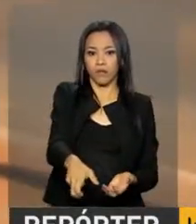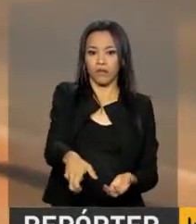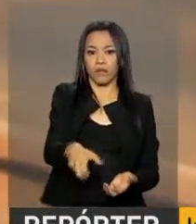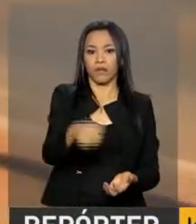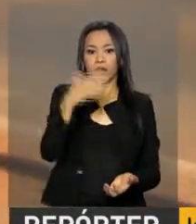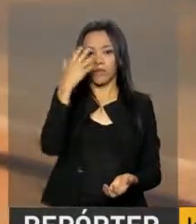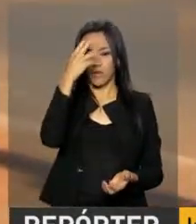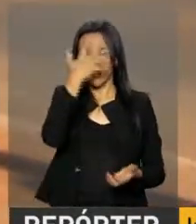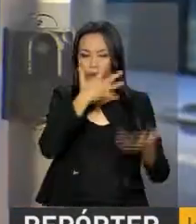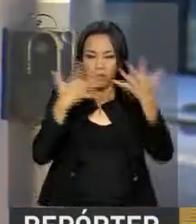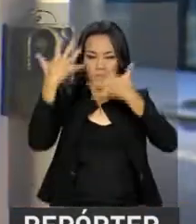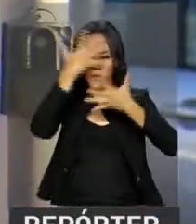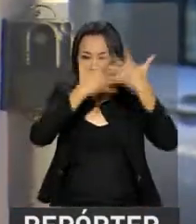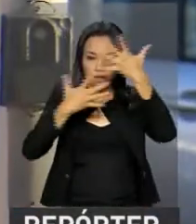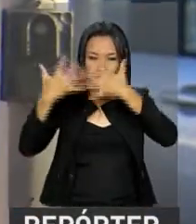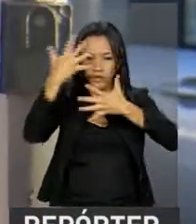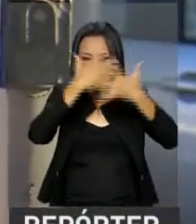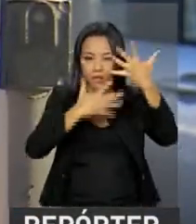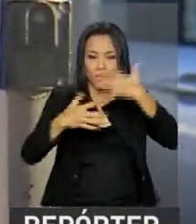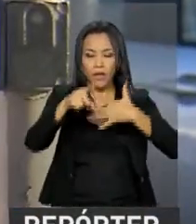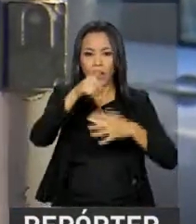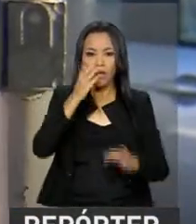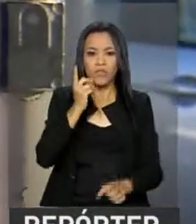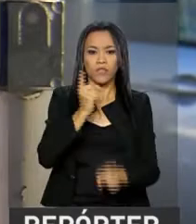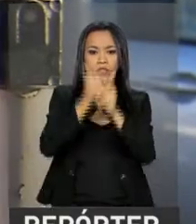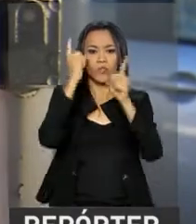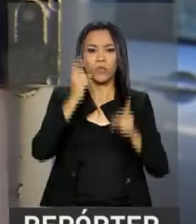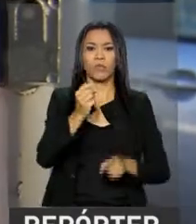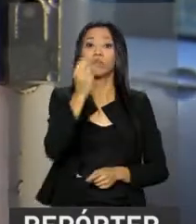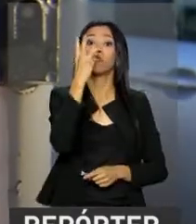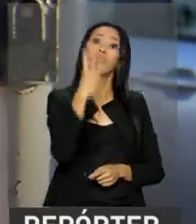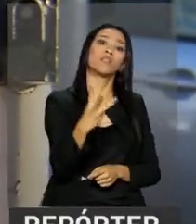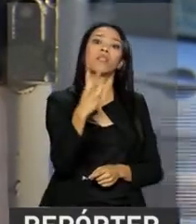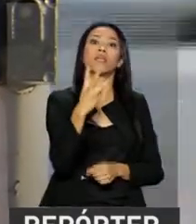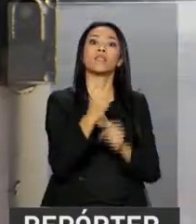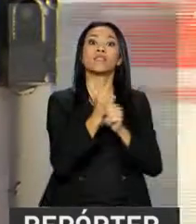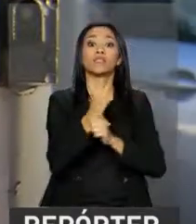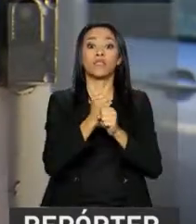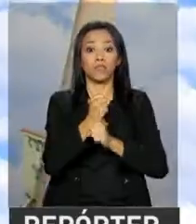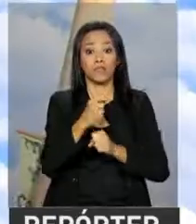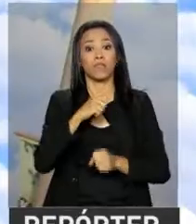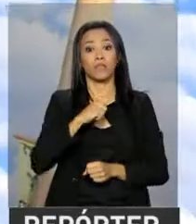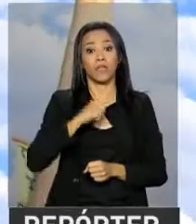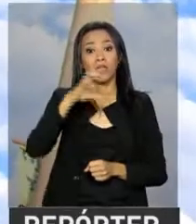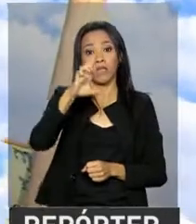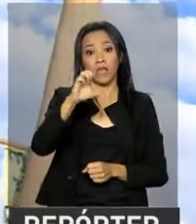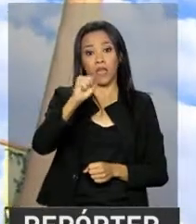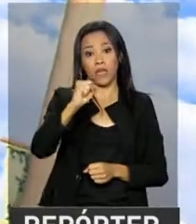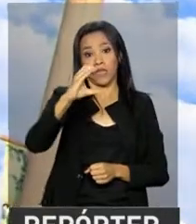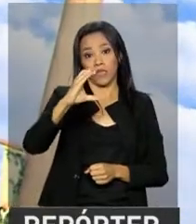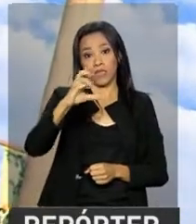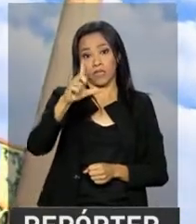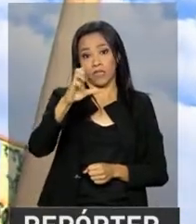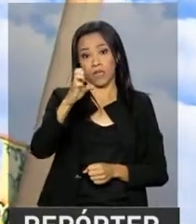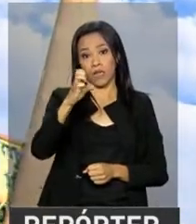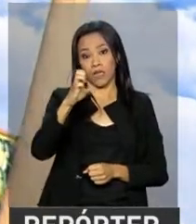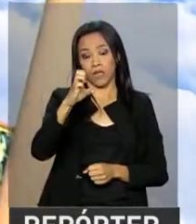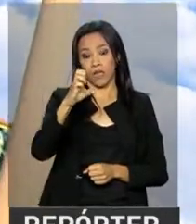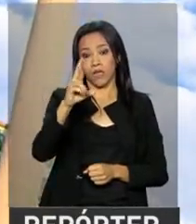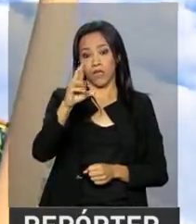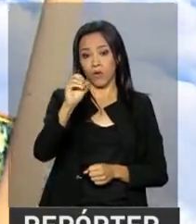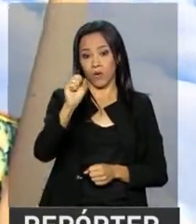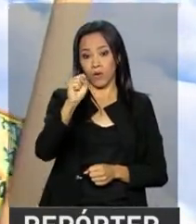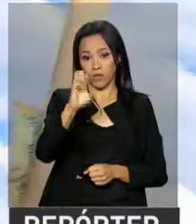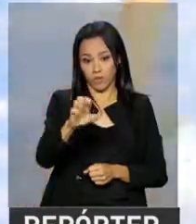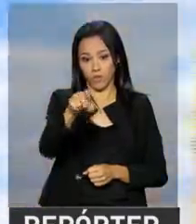ficar com a visão borrada. Foi assim que ela descobriu, há três anos, que tem esclerose múltipla, uma doença autoimune que ainda não tem